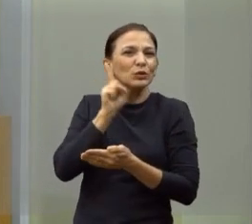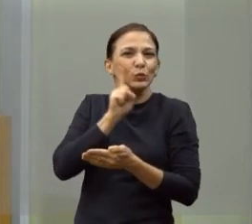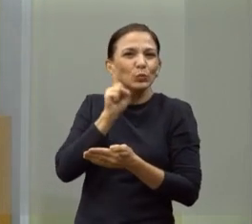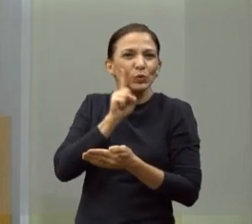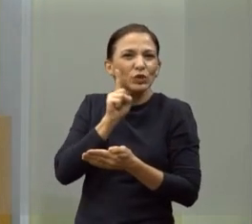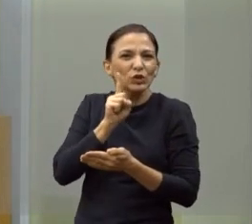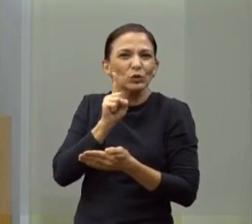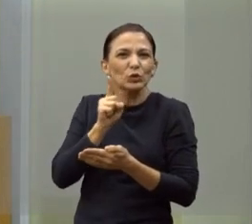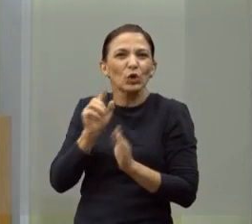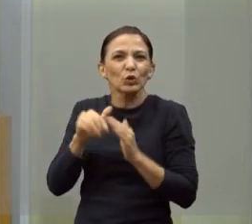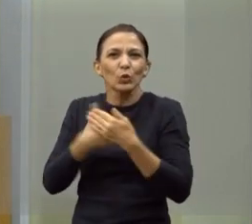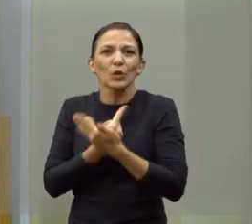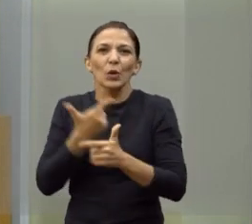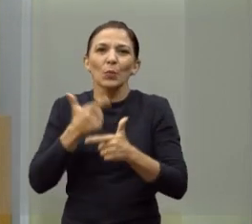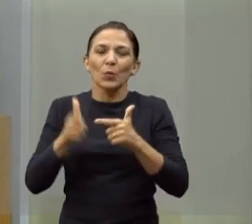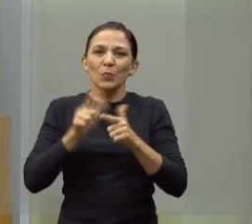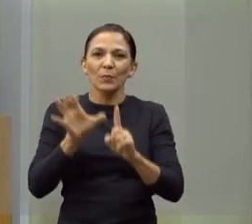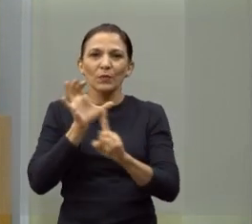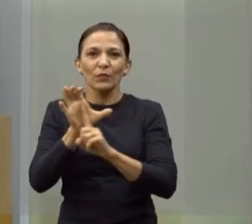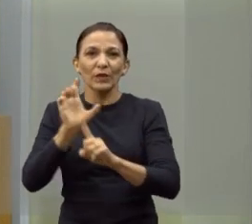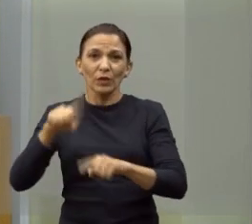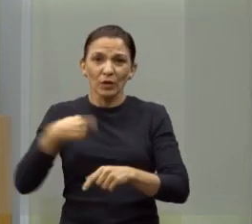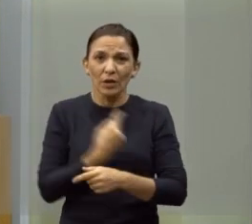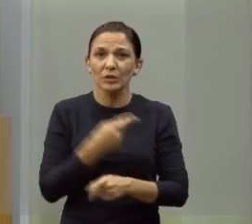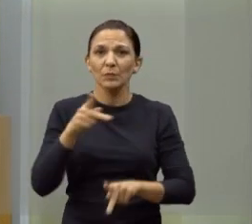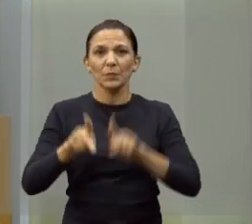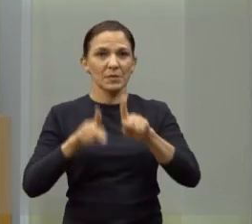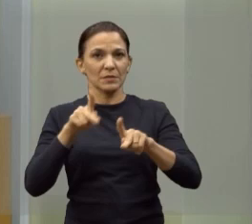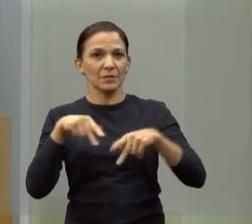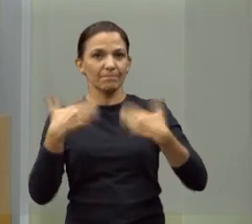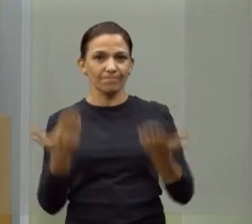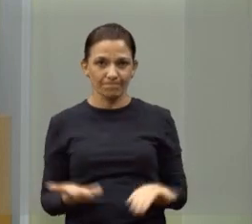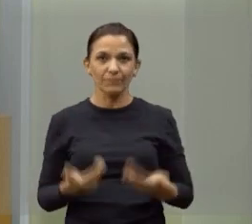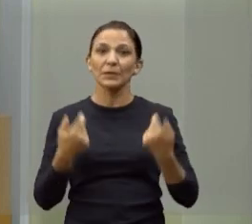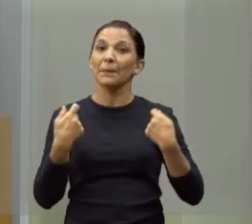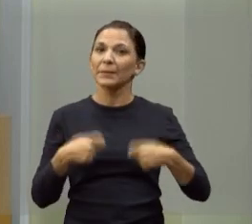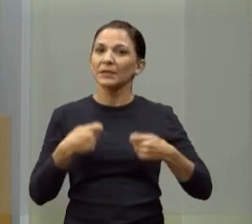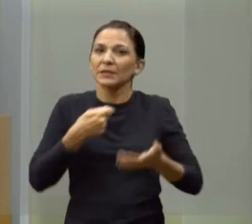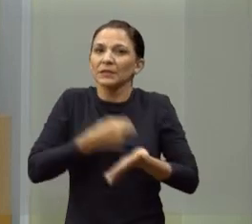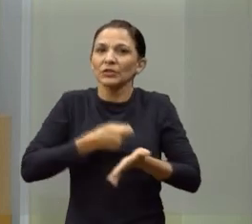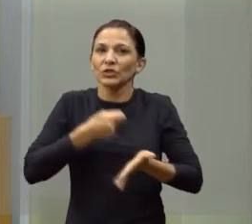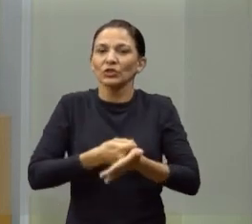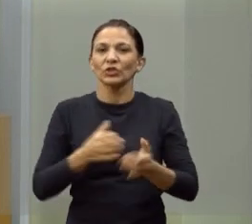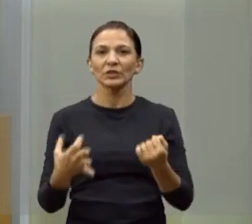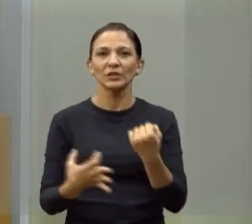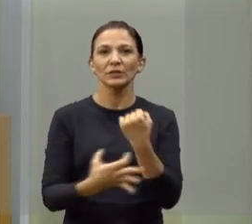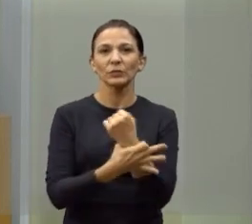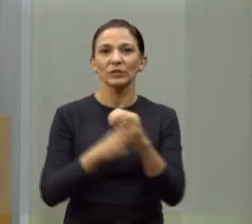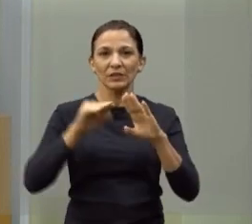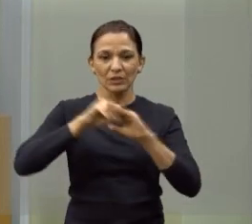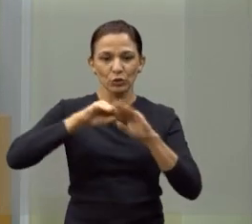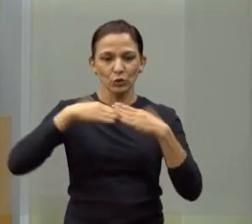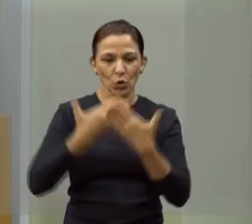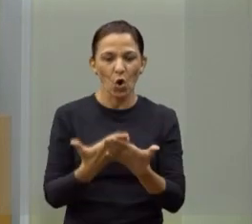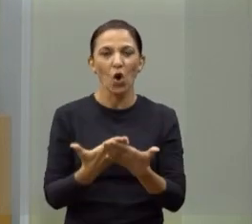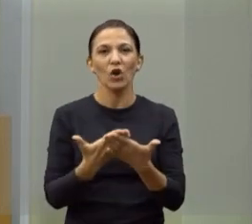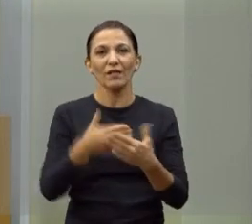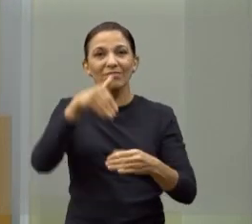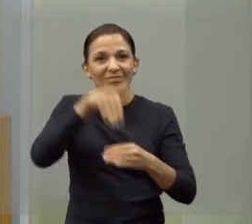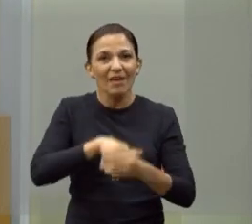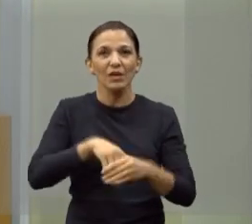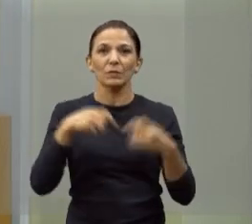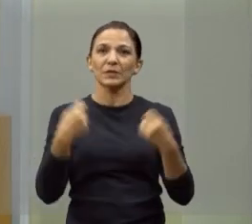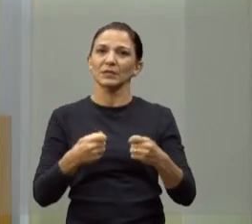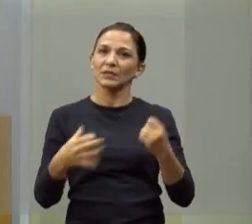esconder uma problemática que está afetando os nossos. Nós precisamos exigir a segurança nas escolas. E, com